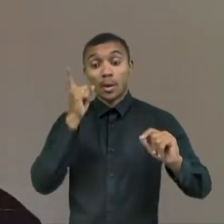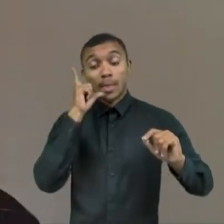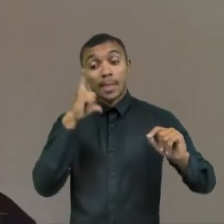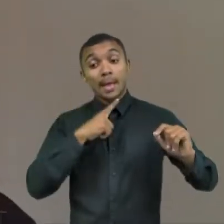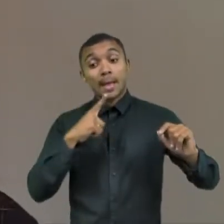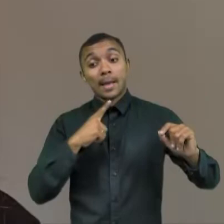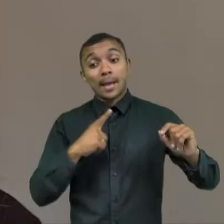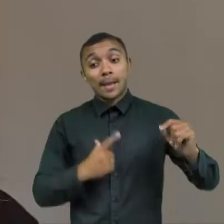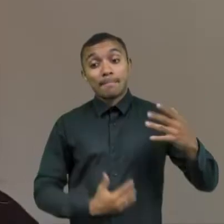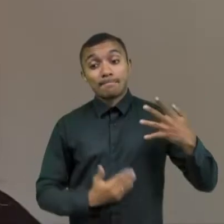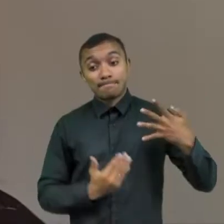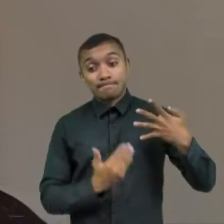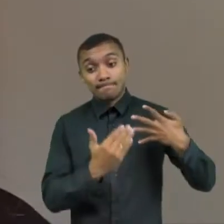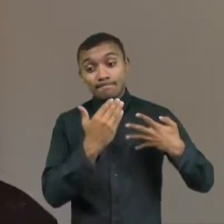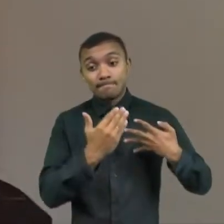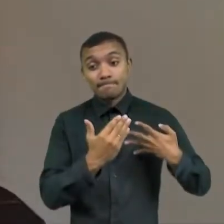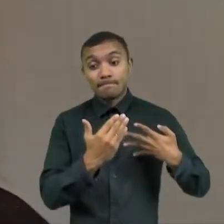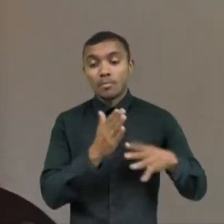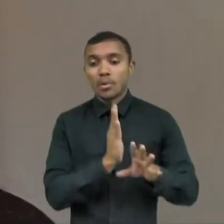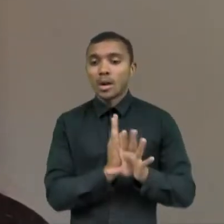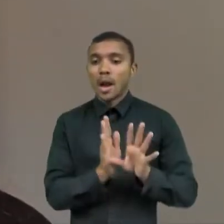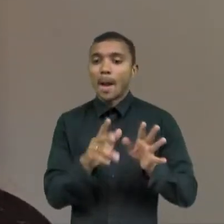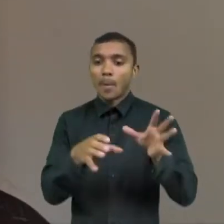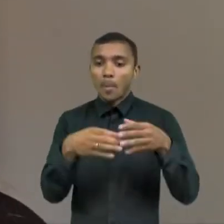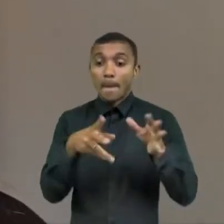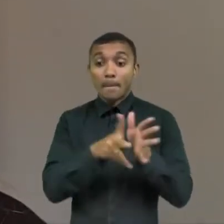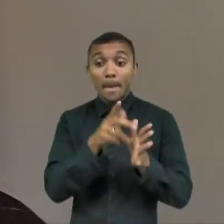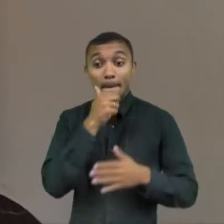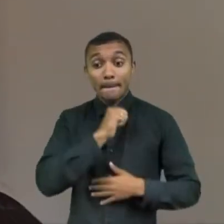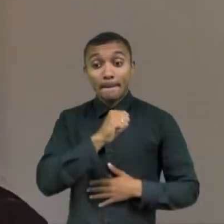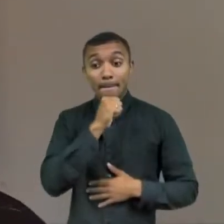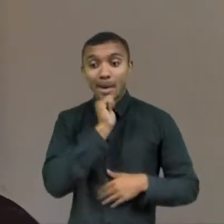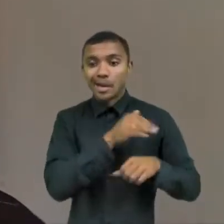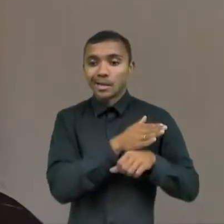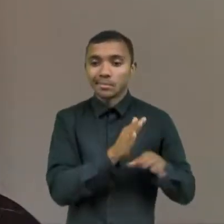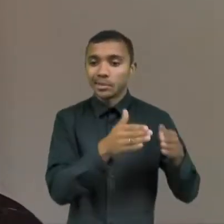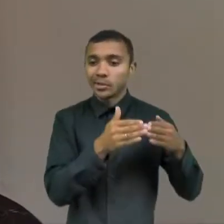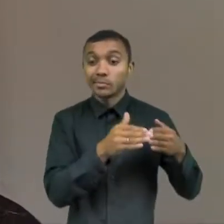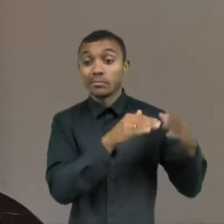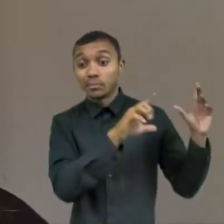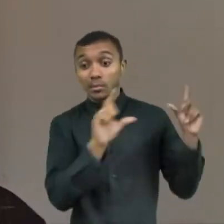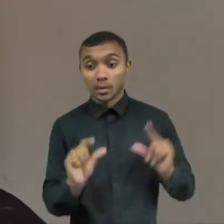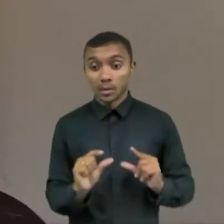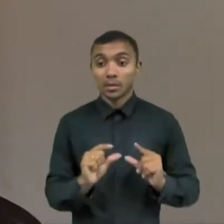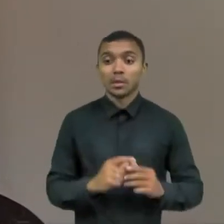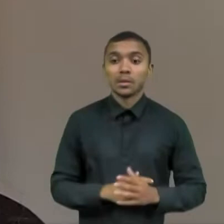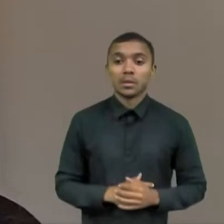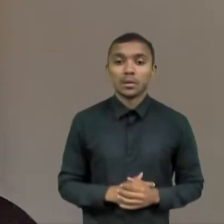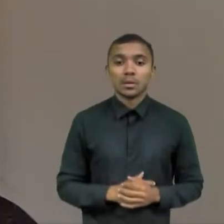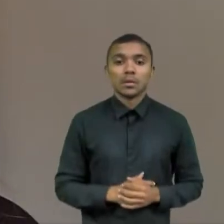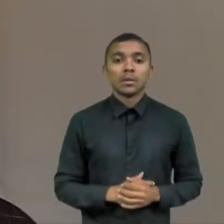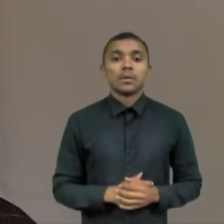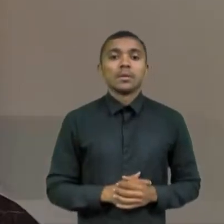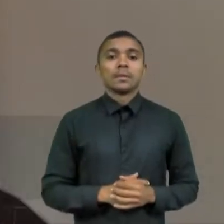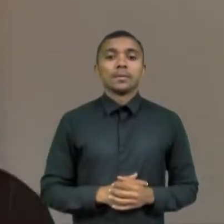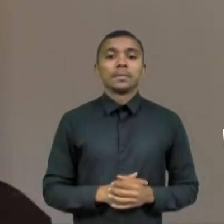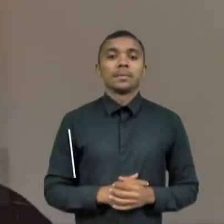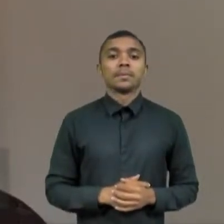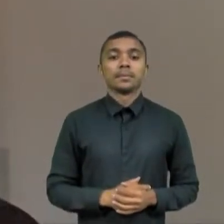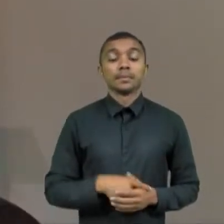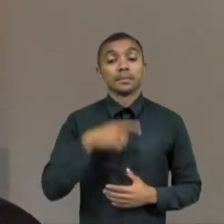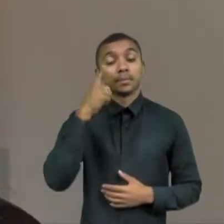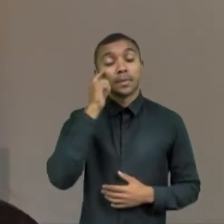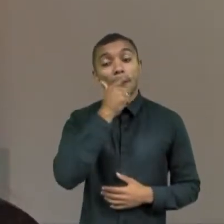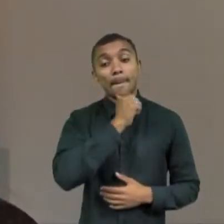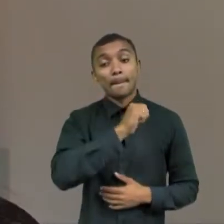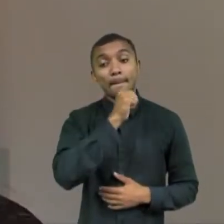para a baixa adesão masculina e das empresas à licença paternidade estendida. Começando pelo lado dos pais, quais são